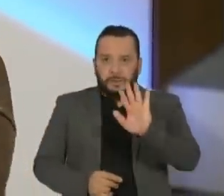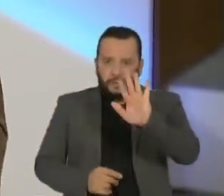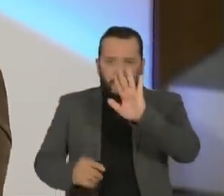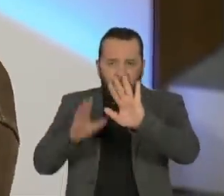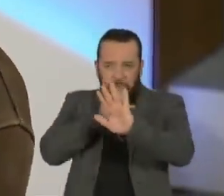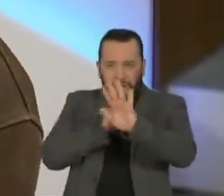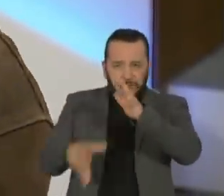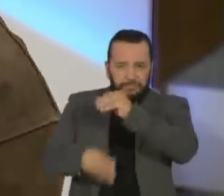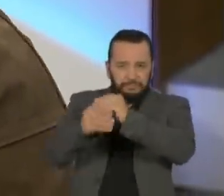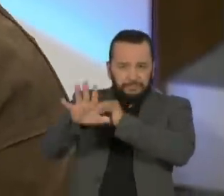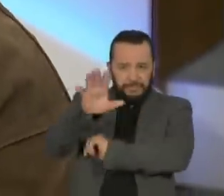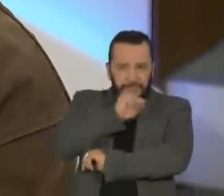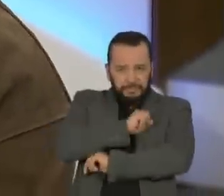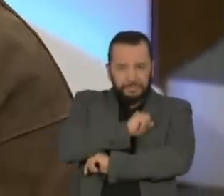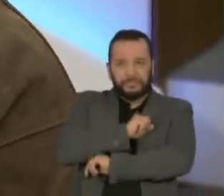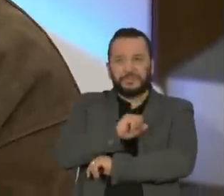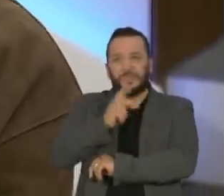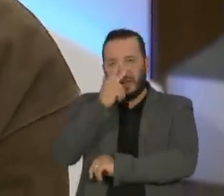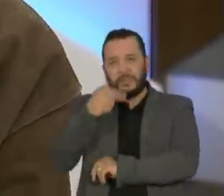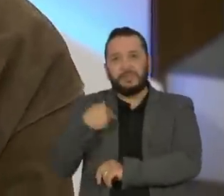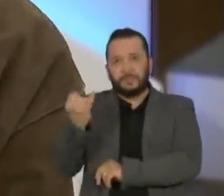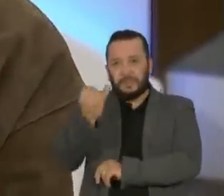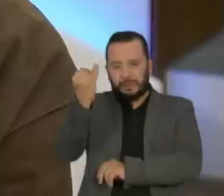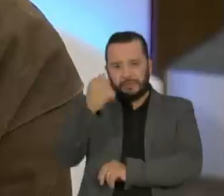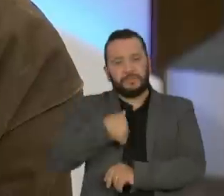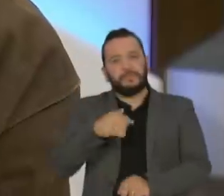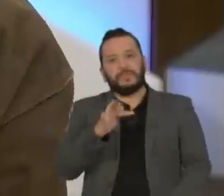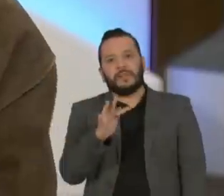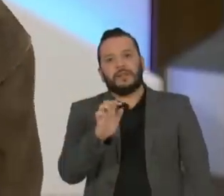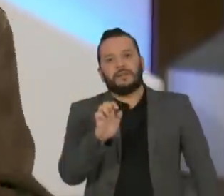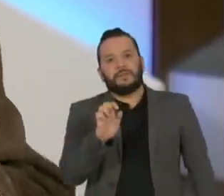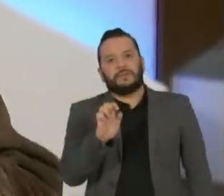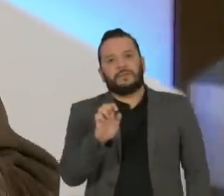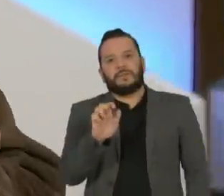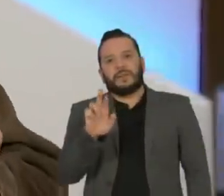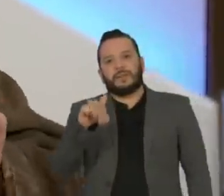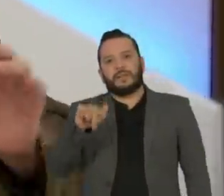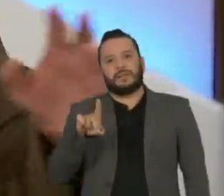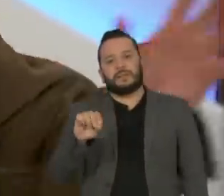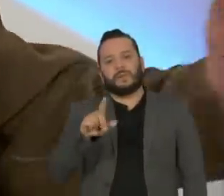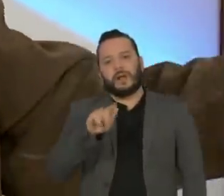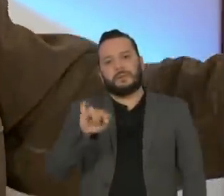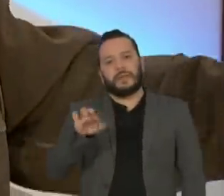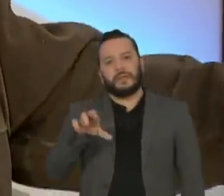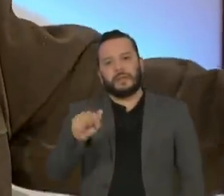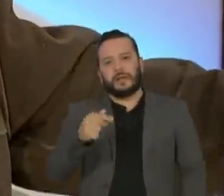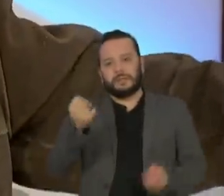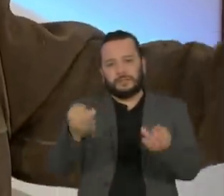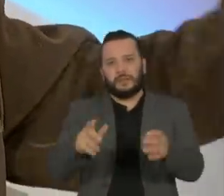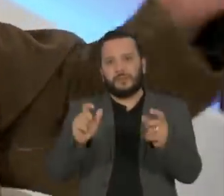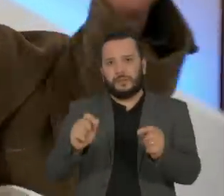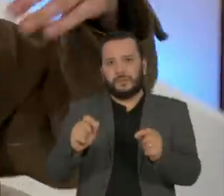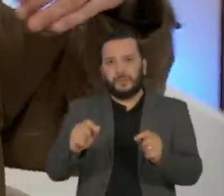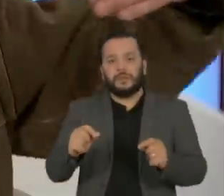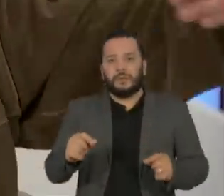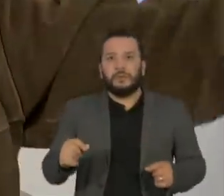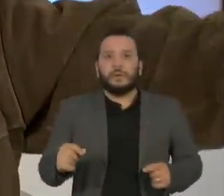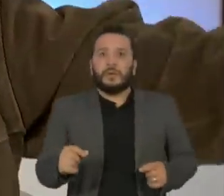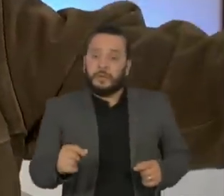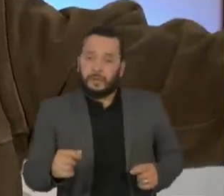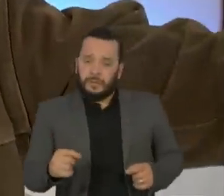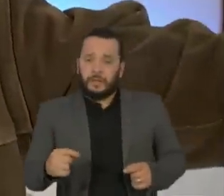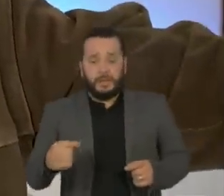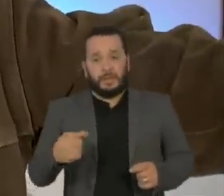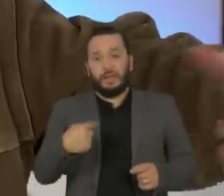só uma coisa que eu acho muito importante. O Fernando Gabeira falou também muito finamente dizendo, olha, eles estavam de costas como se estivessem